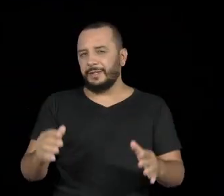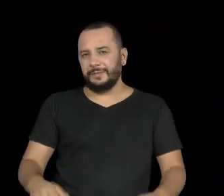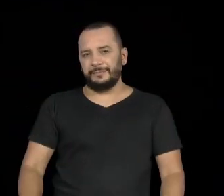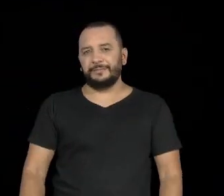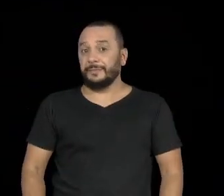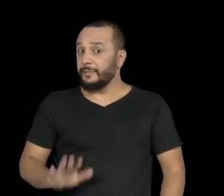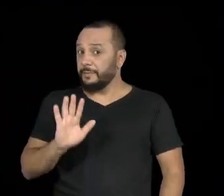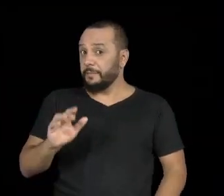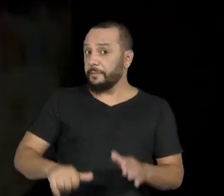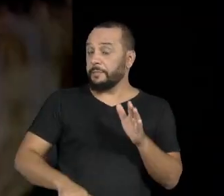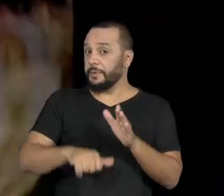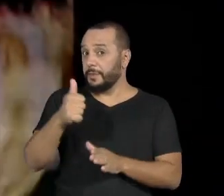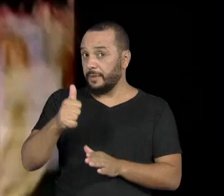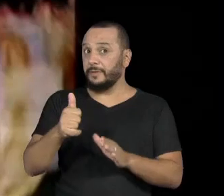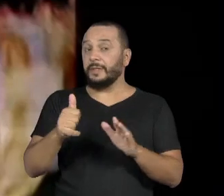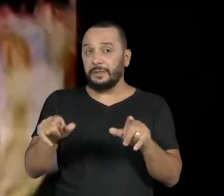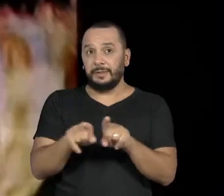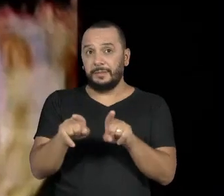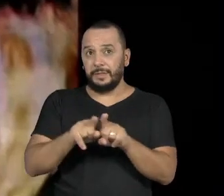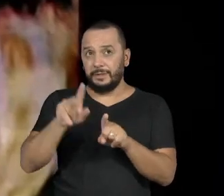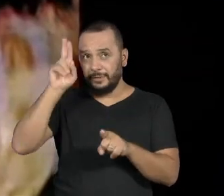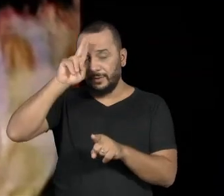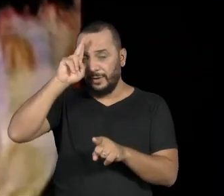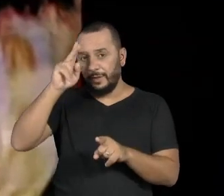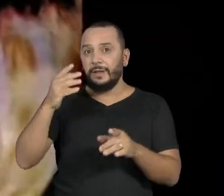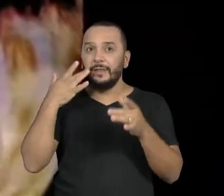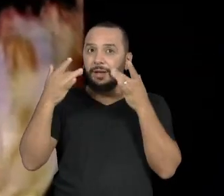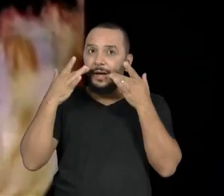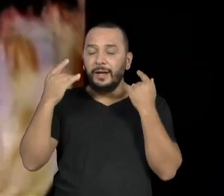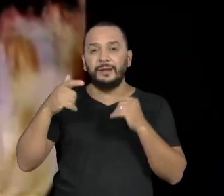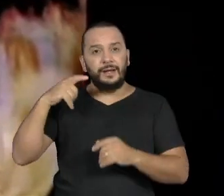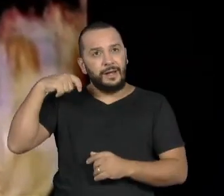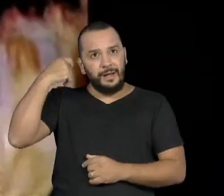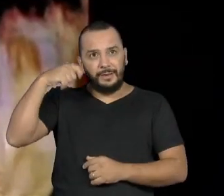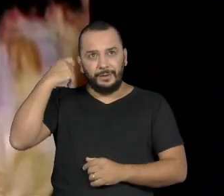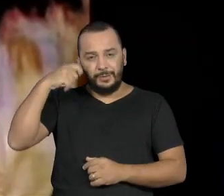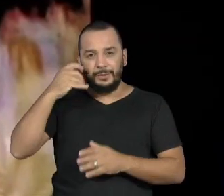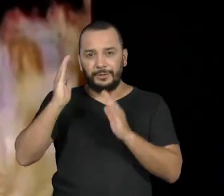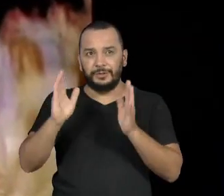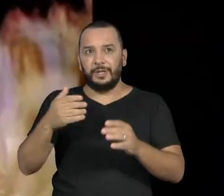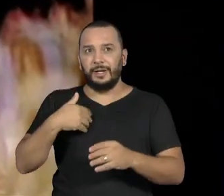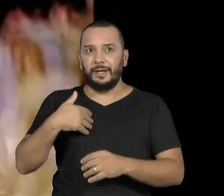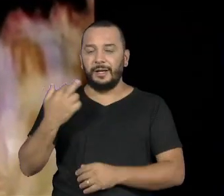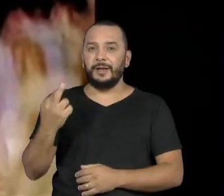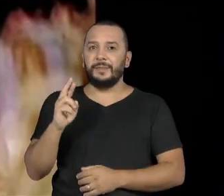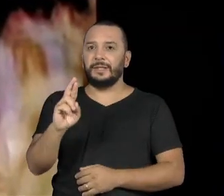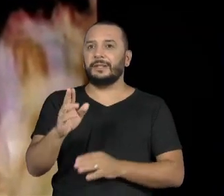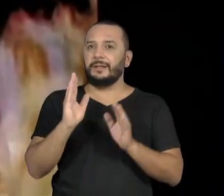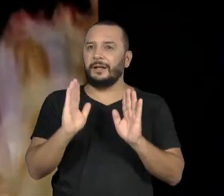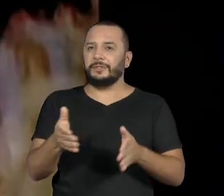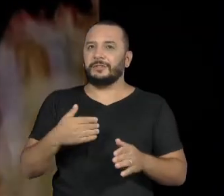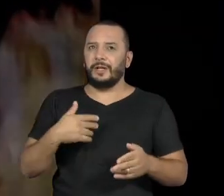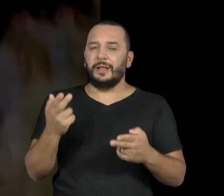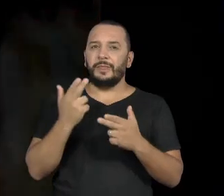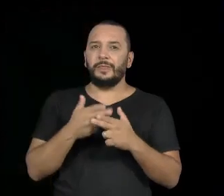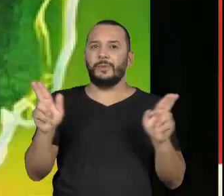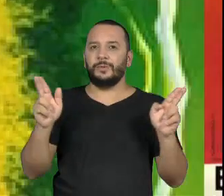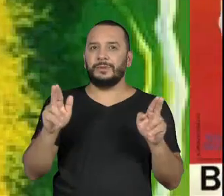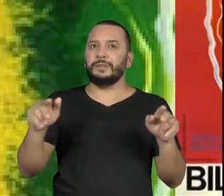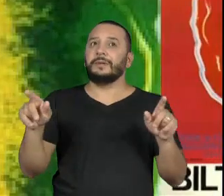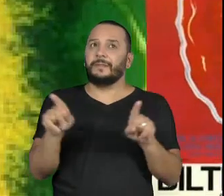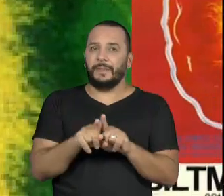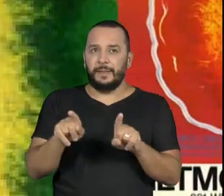Pela primeira vez na história do teatro, atores se atreveram a representar nus e a peça era um